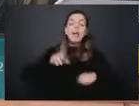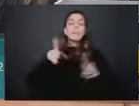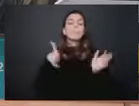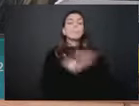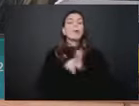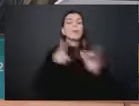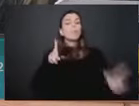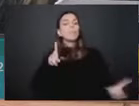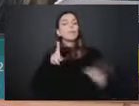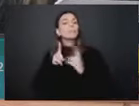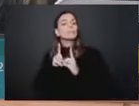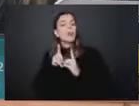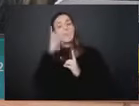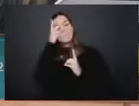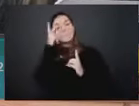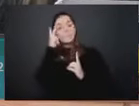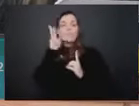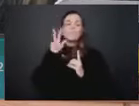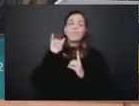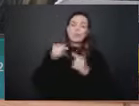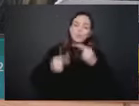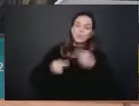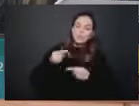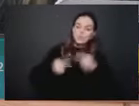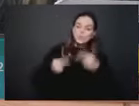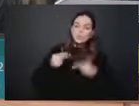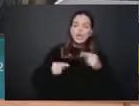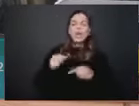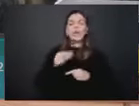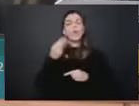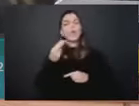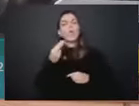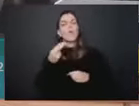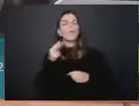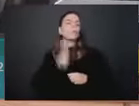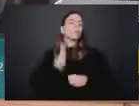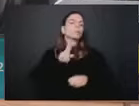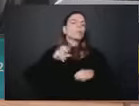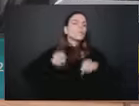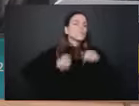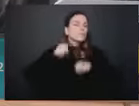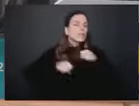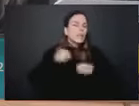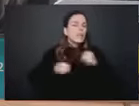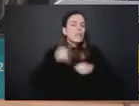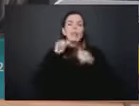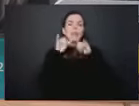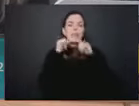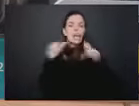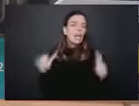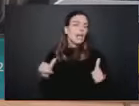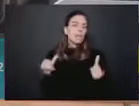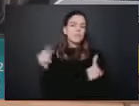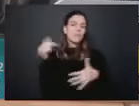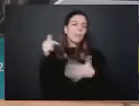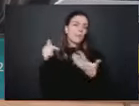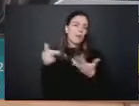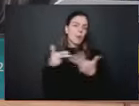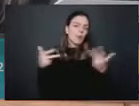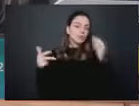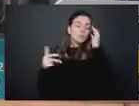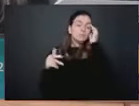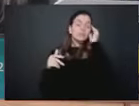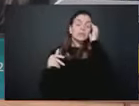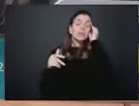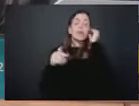que vão fazer essa distribuição miúda através de veículos leves, bicicletas elétricas, esse tipo de coisa. Então, a gente não tem exemplos e o